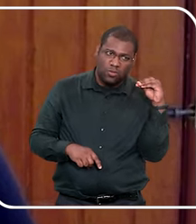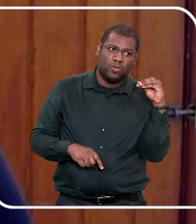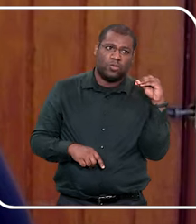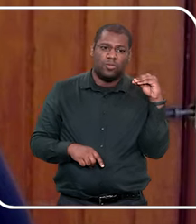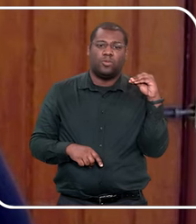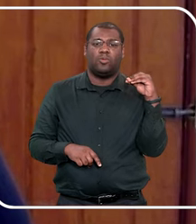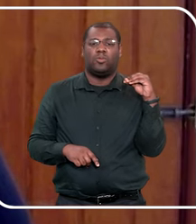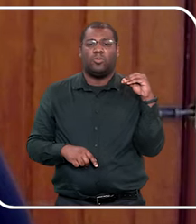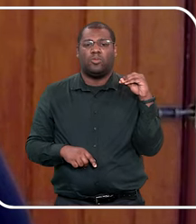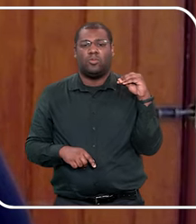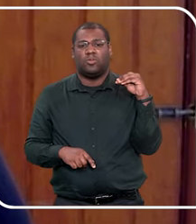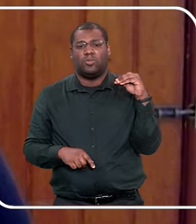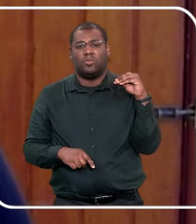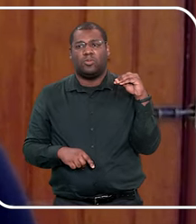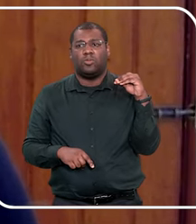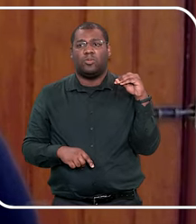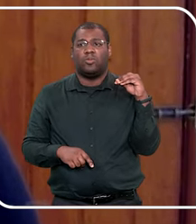né,